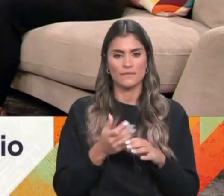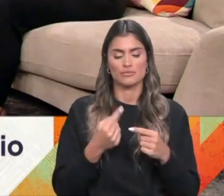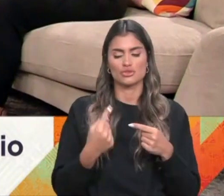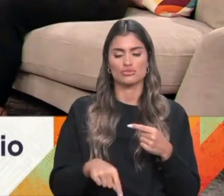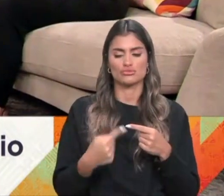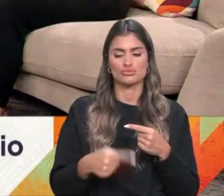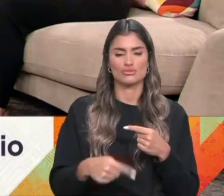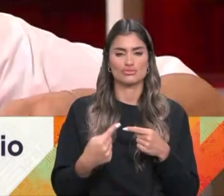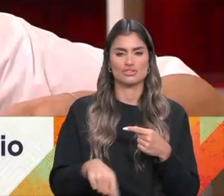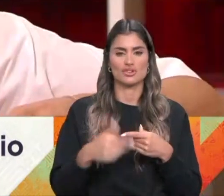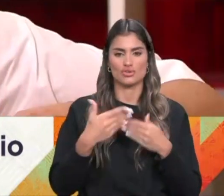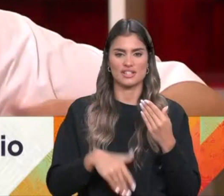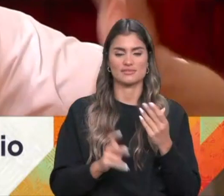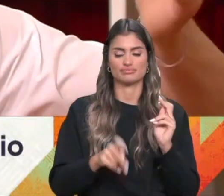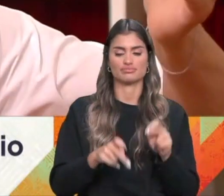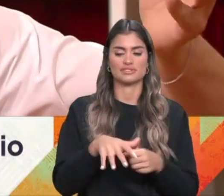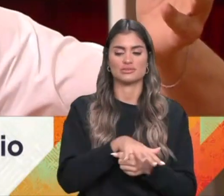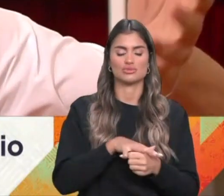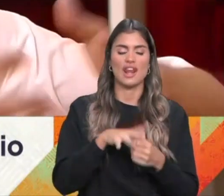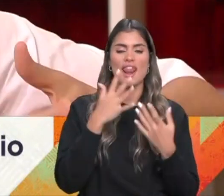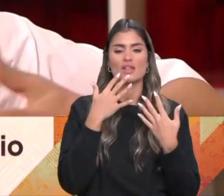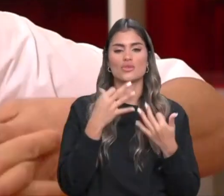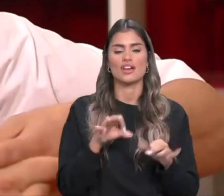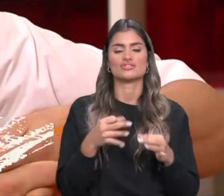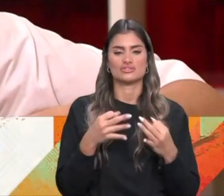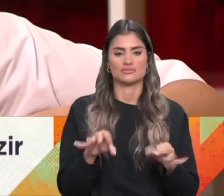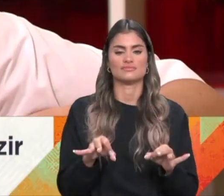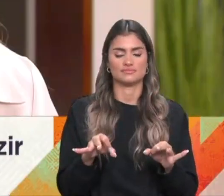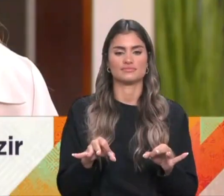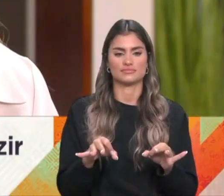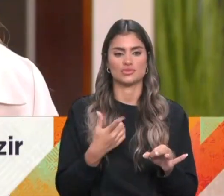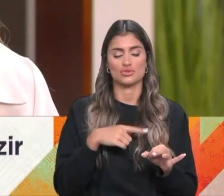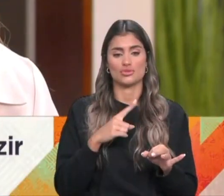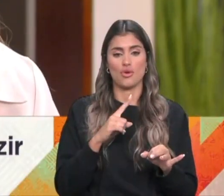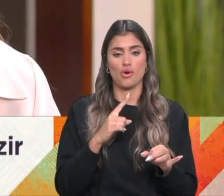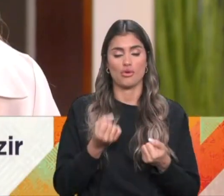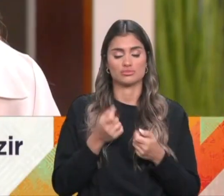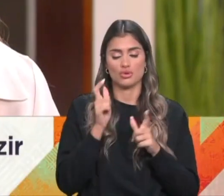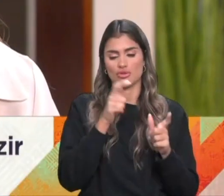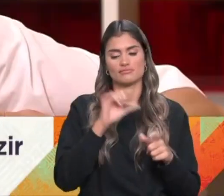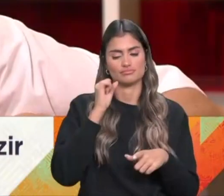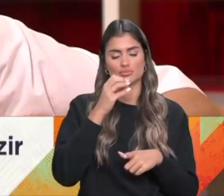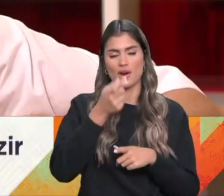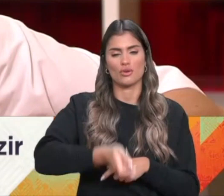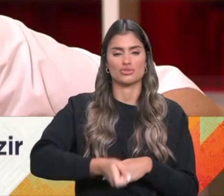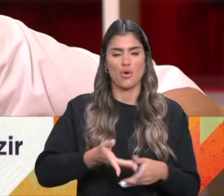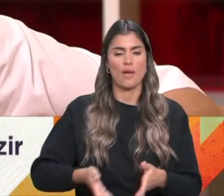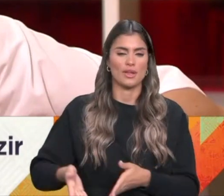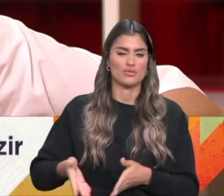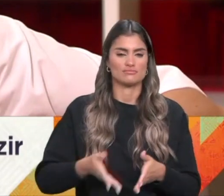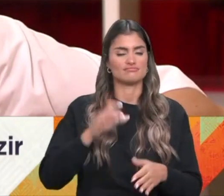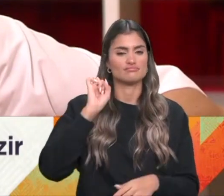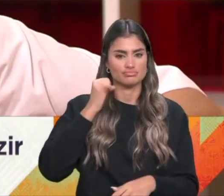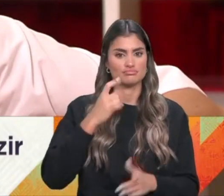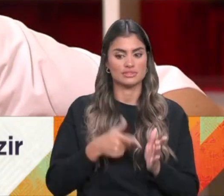acontecem fenómenos naturais que são intransponíveis? Sem dúvida. E afeta muito o agricultor. Este é um caminho? Afeta. Tem que ser